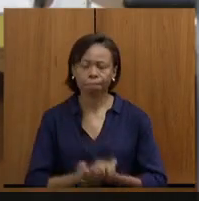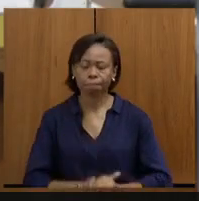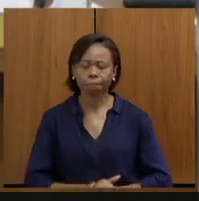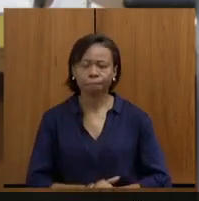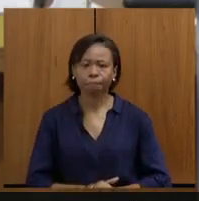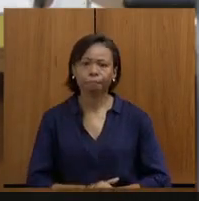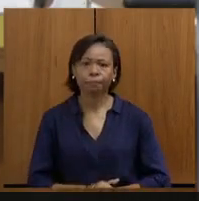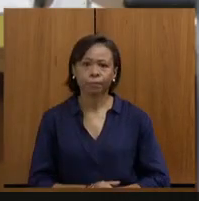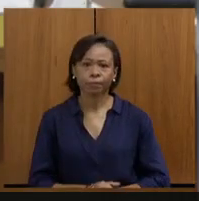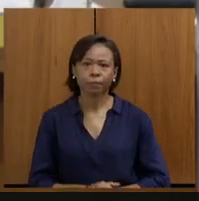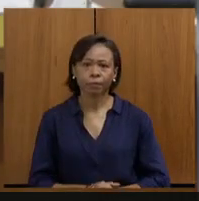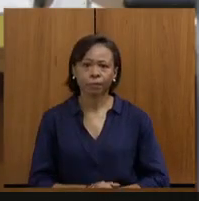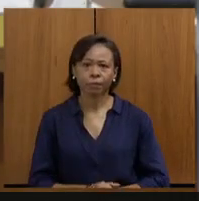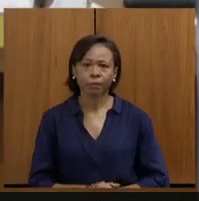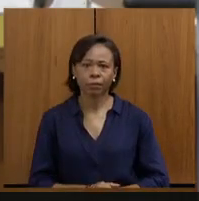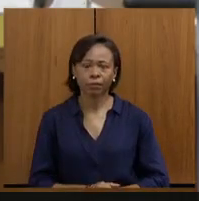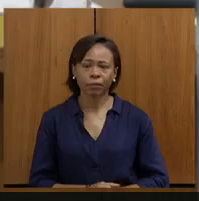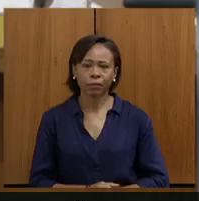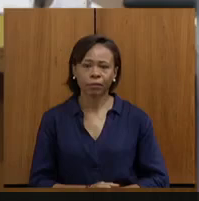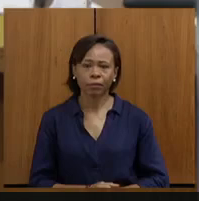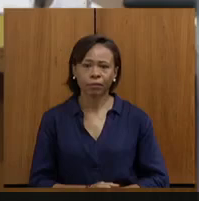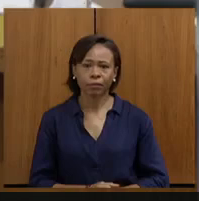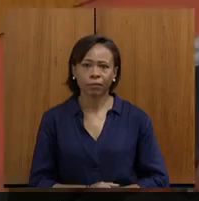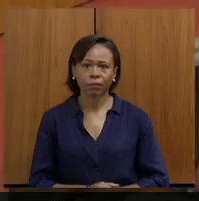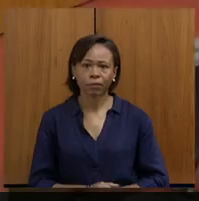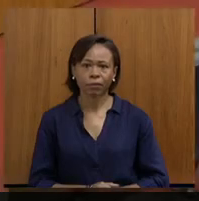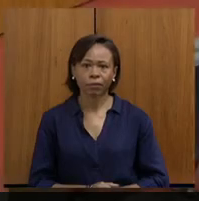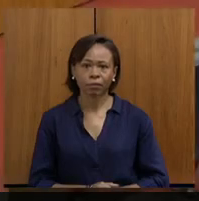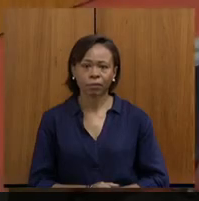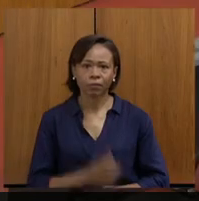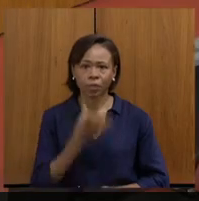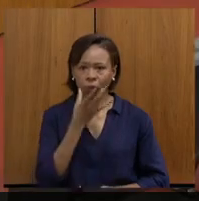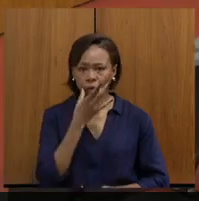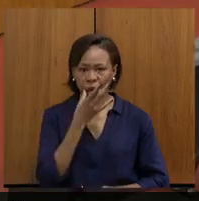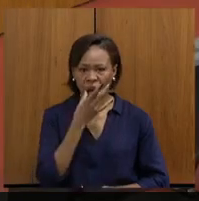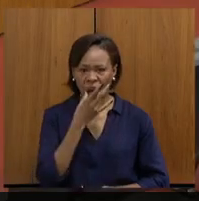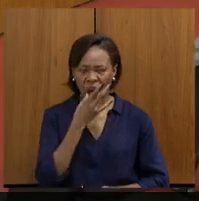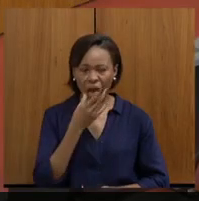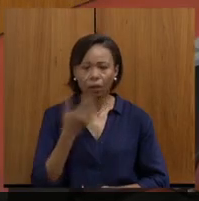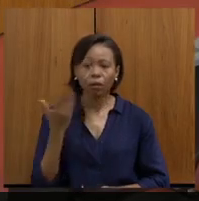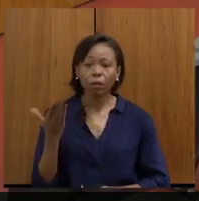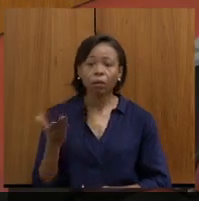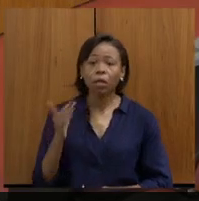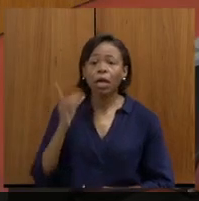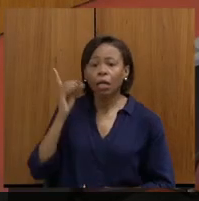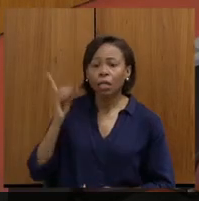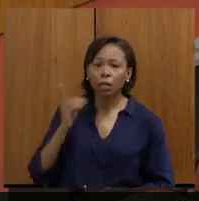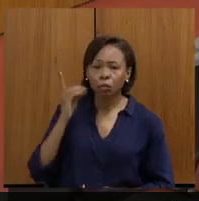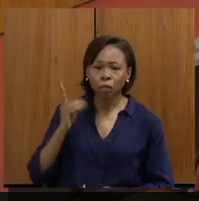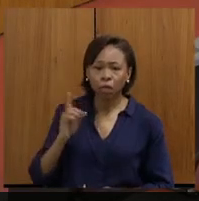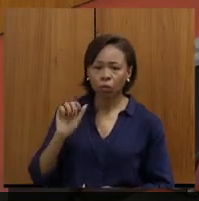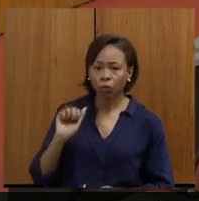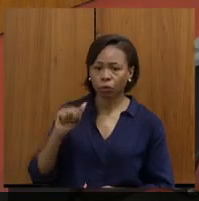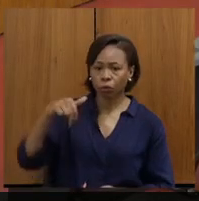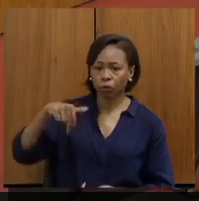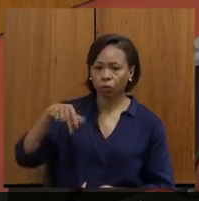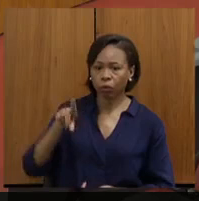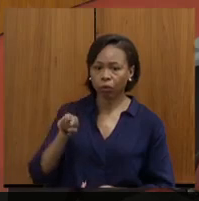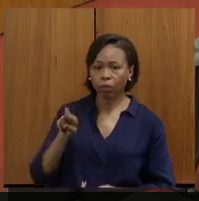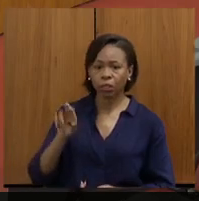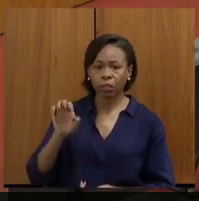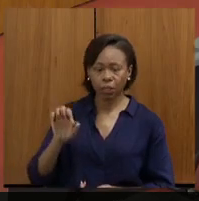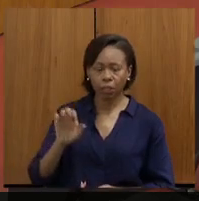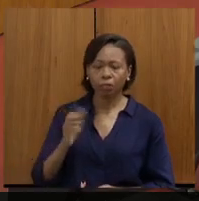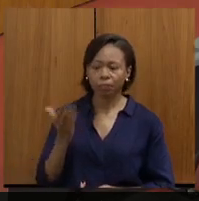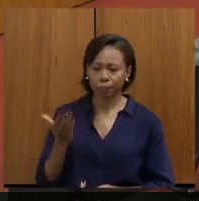Muito bem. Muito obrigado. Não tem direito. Está bem? Não tem. Então está bom. Deputado André Quintão tem a palavra.